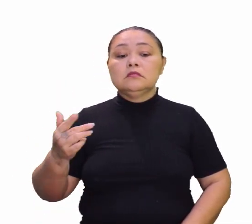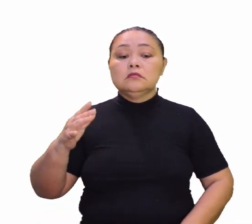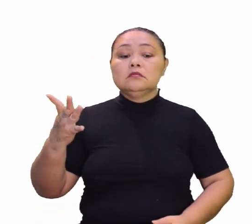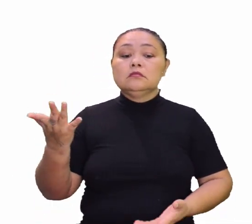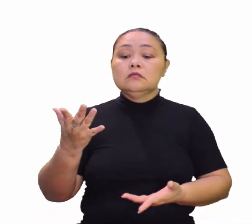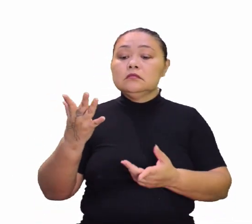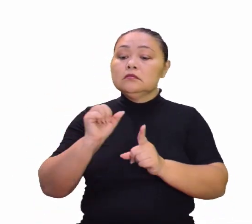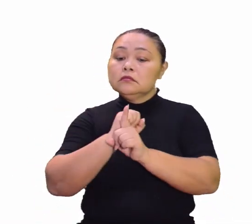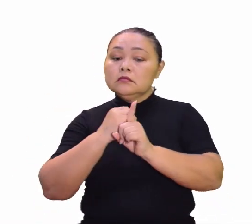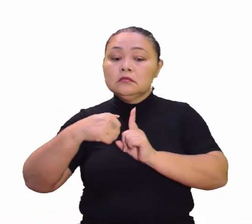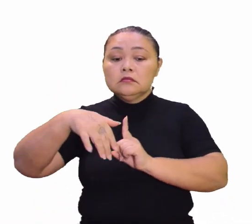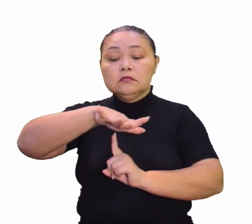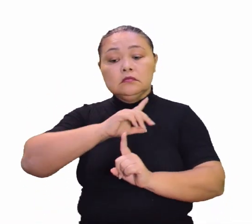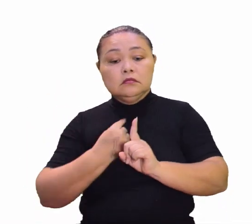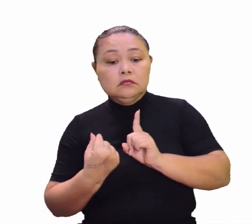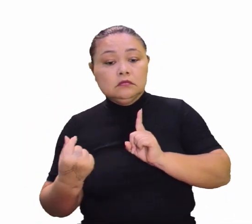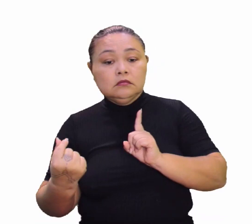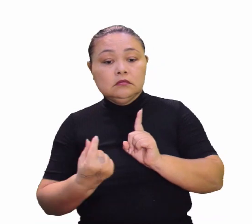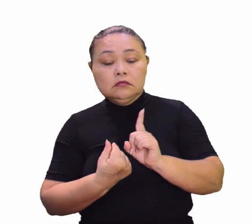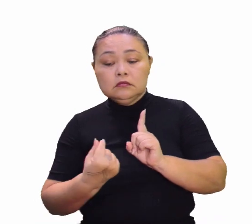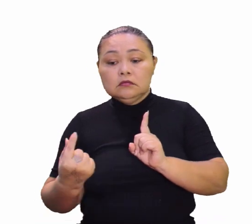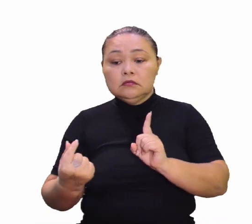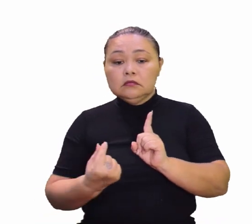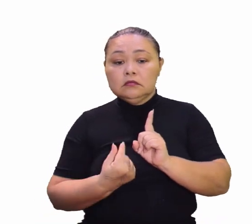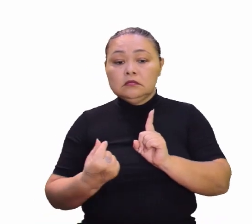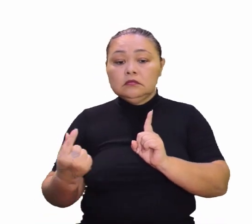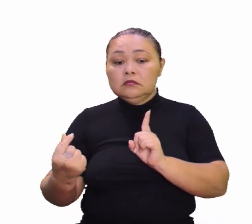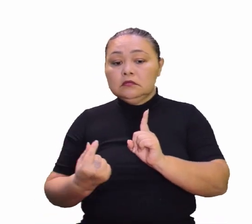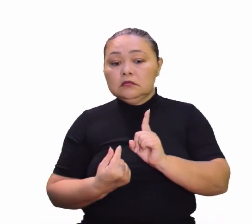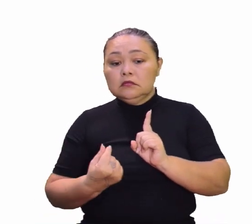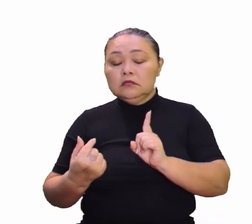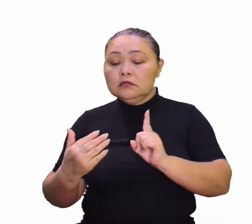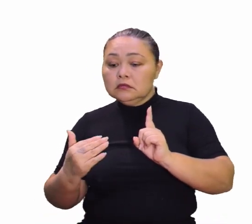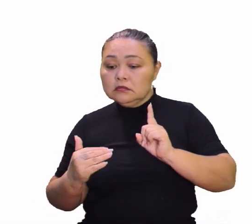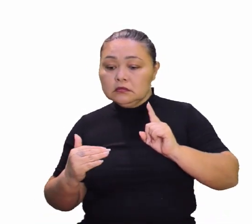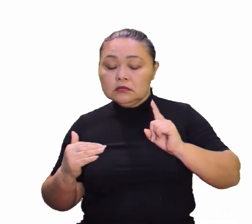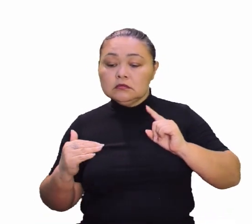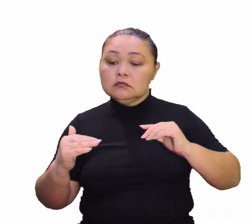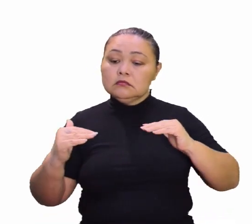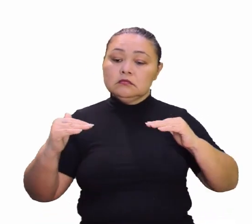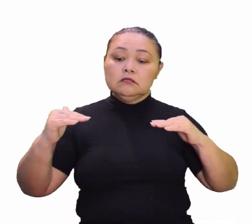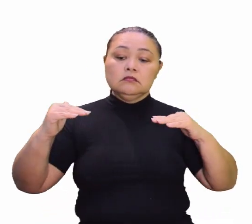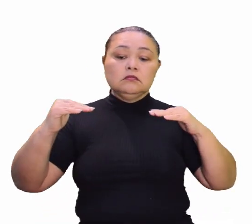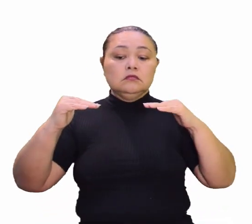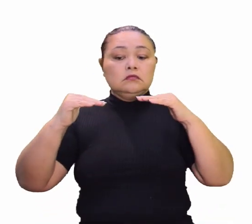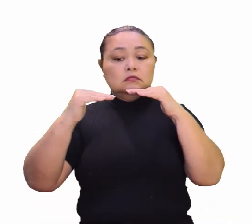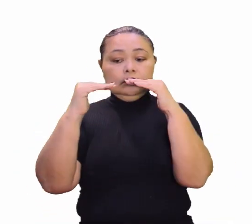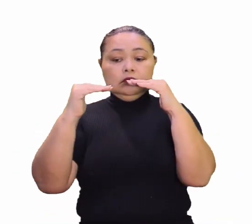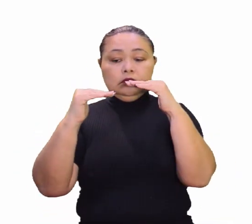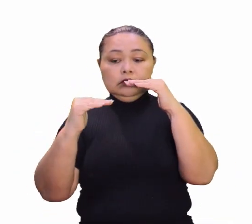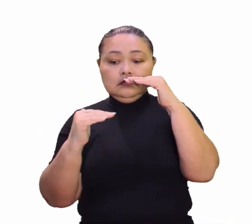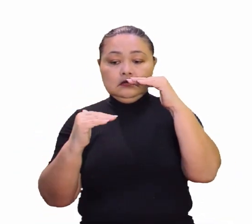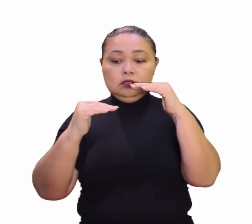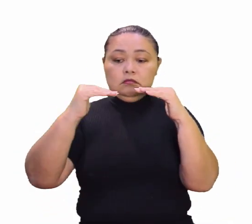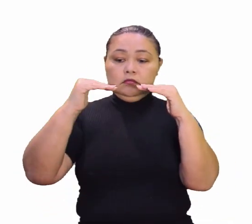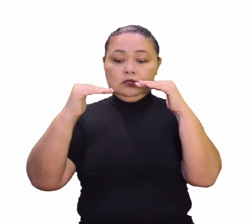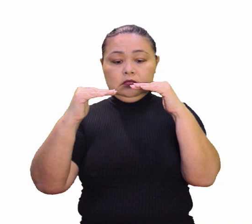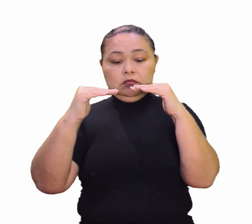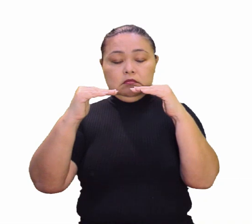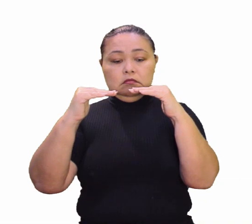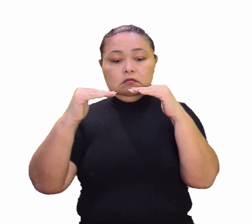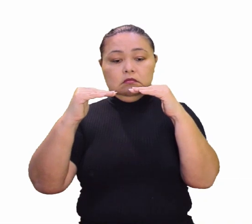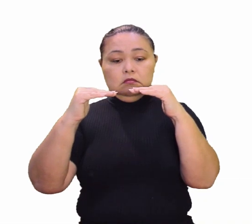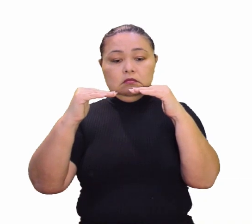social e o econômico, a gente tem que trazer a equidade, o equilíbrio,